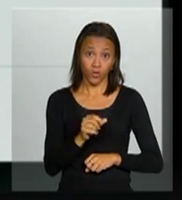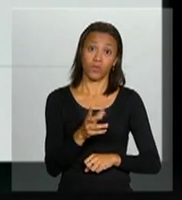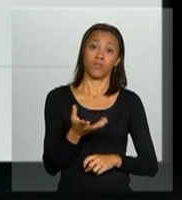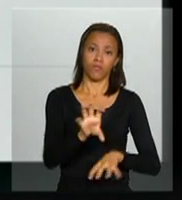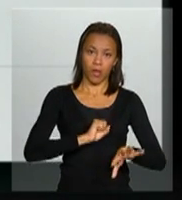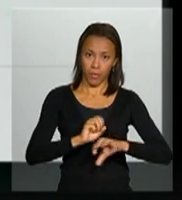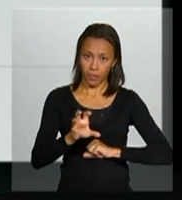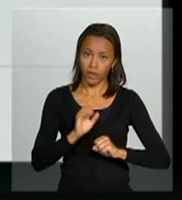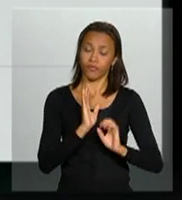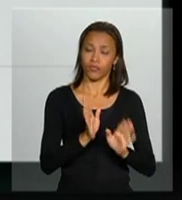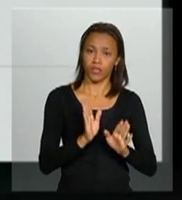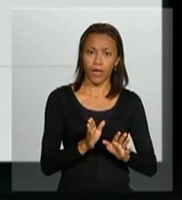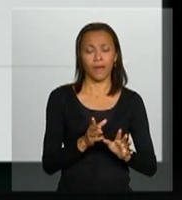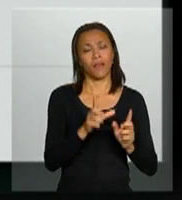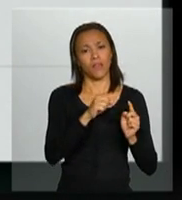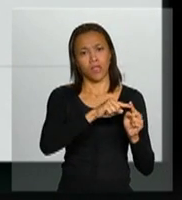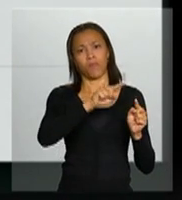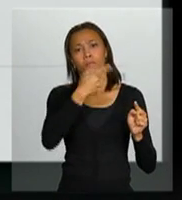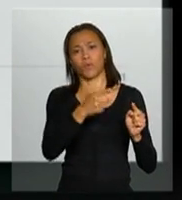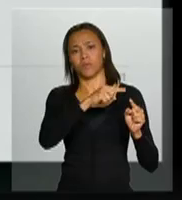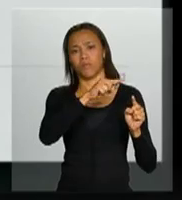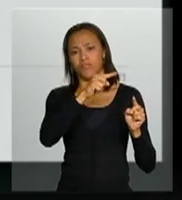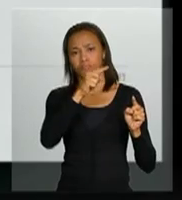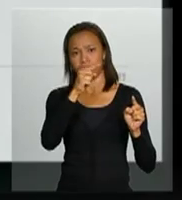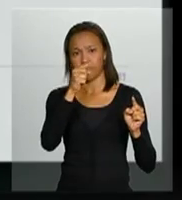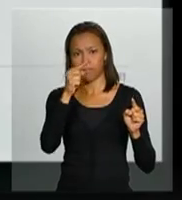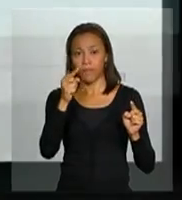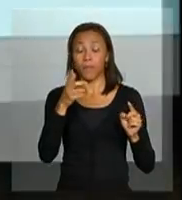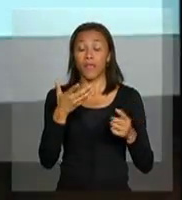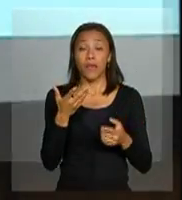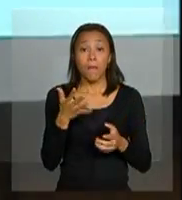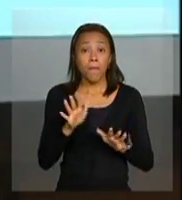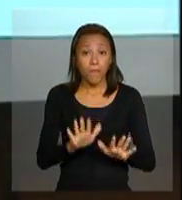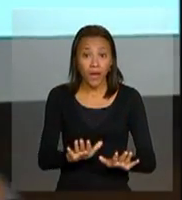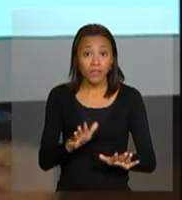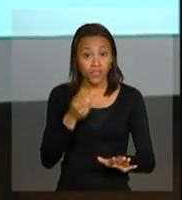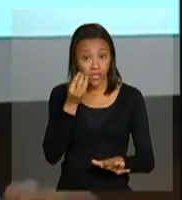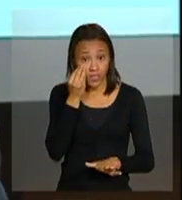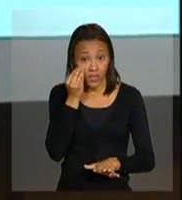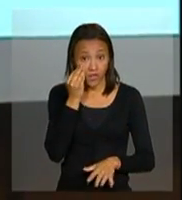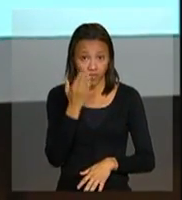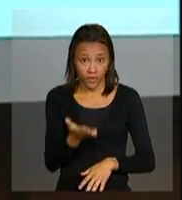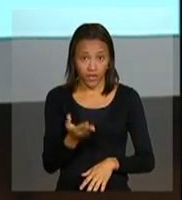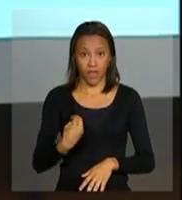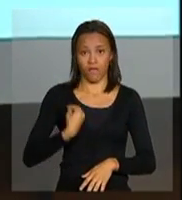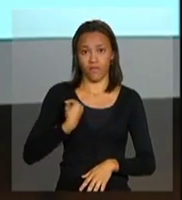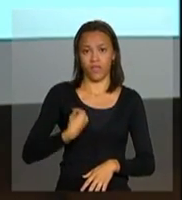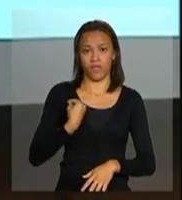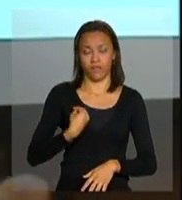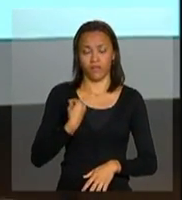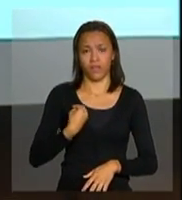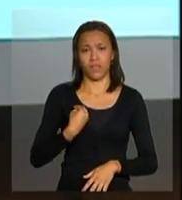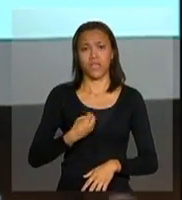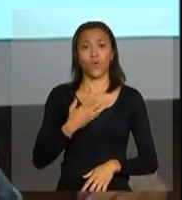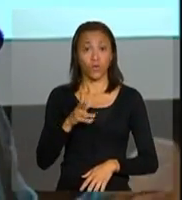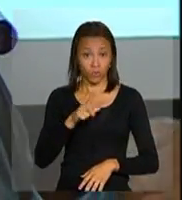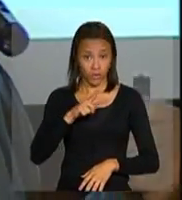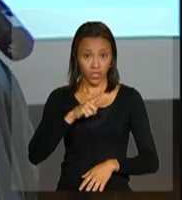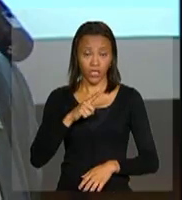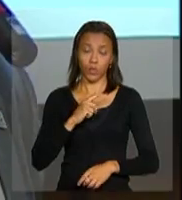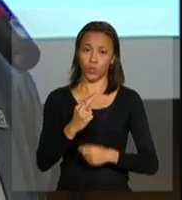infecções, certamente, bem menor, mas, acima de tudo, pela sobrevida dos pacientes. À medida em que a terapia